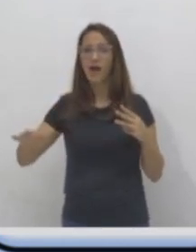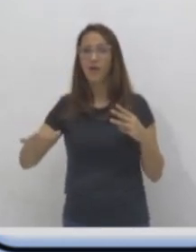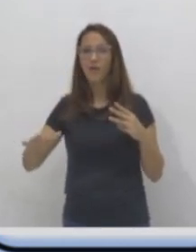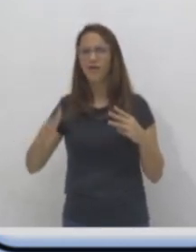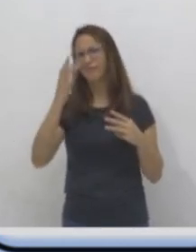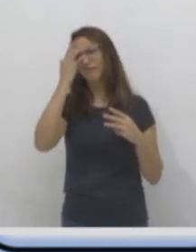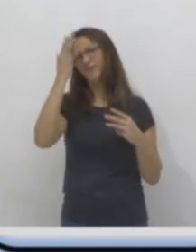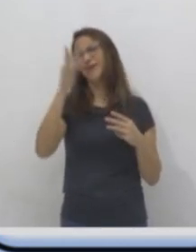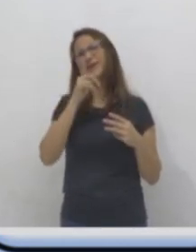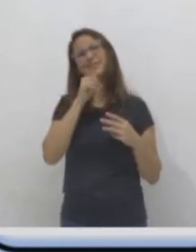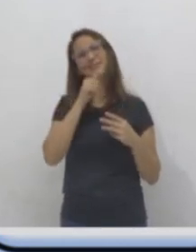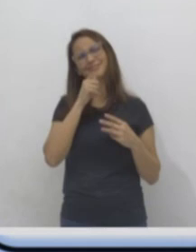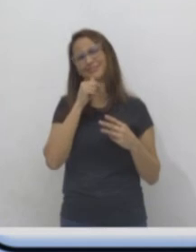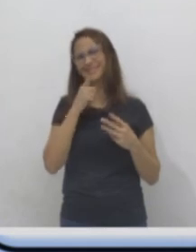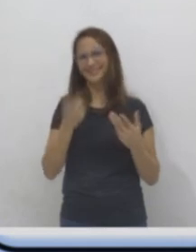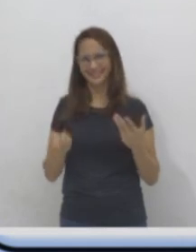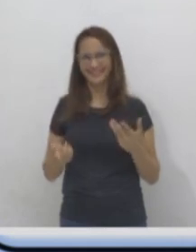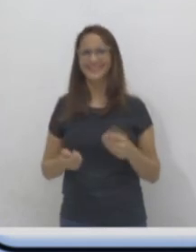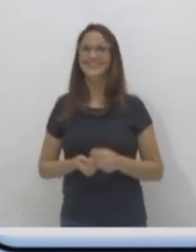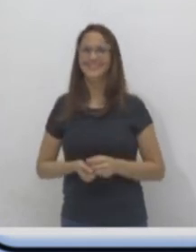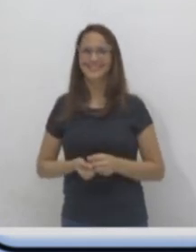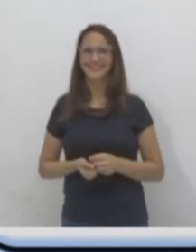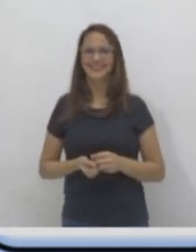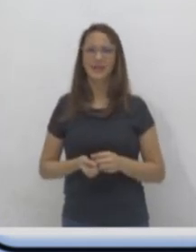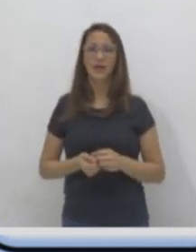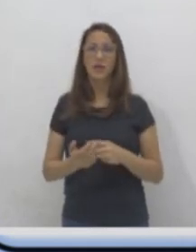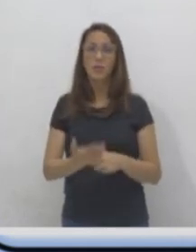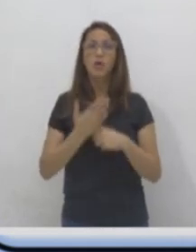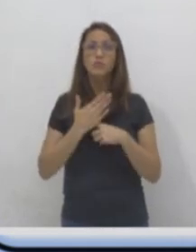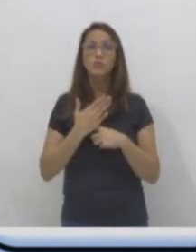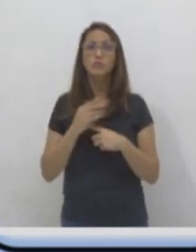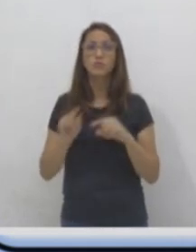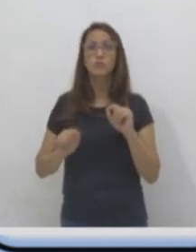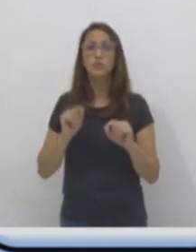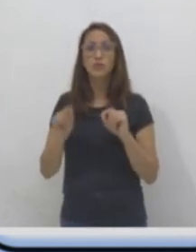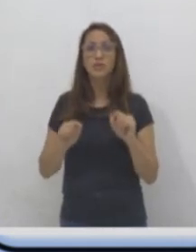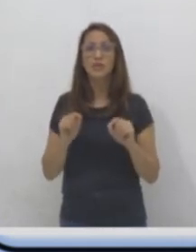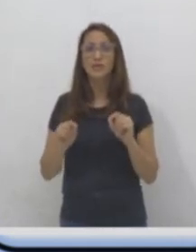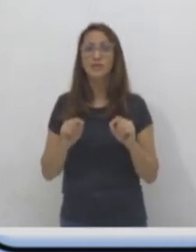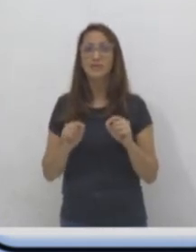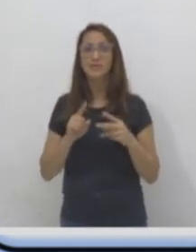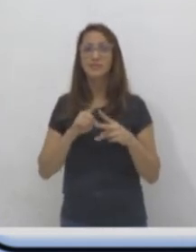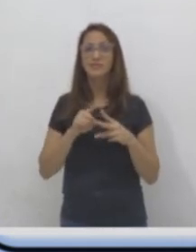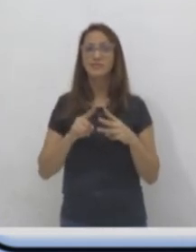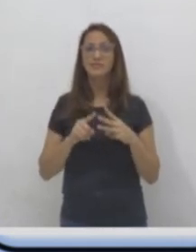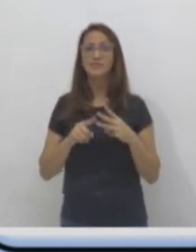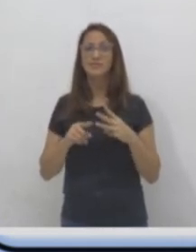ajuda de quê? De patas? De asas? De barbatanas?